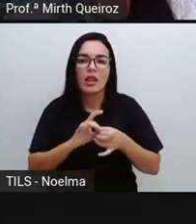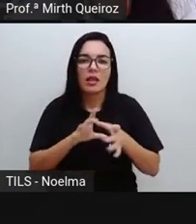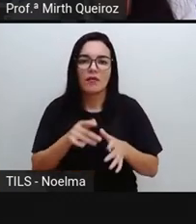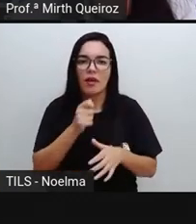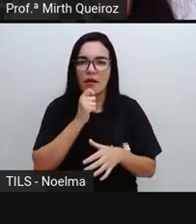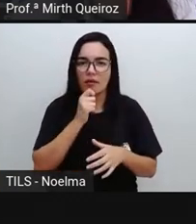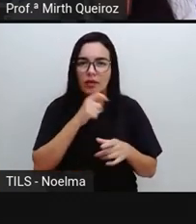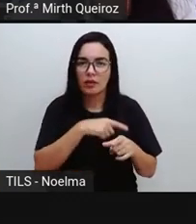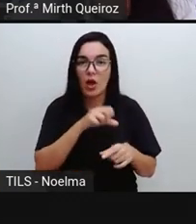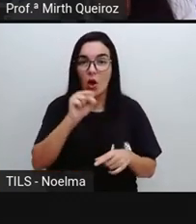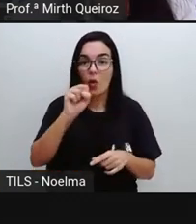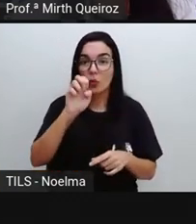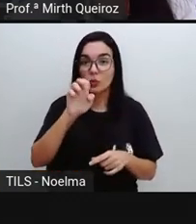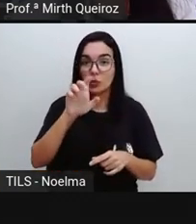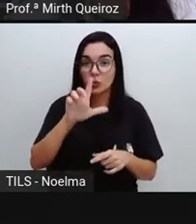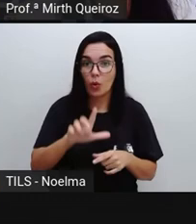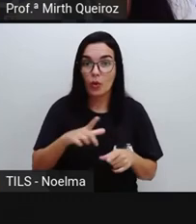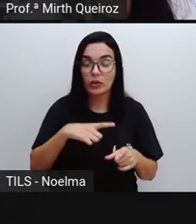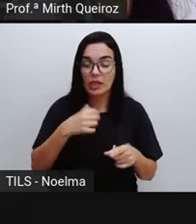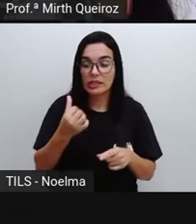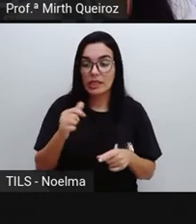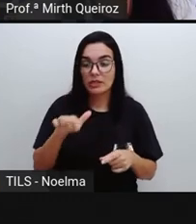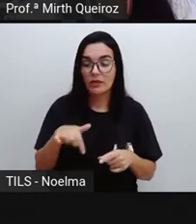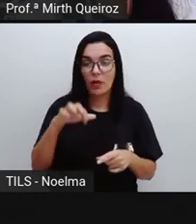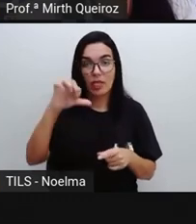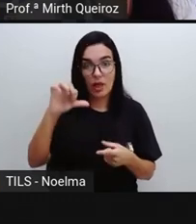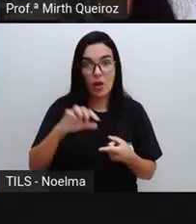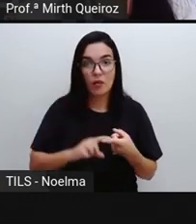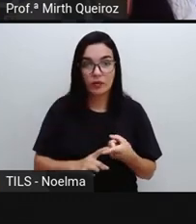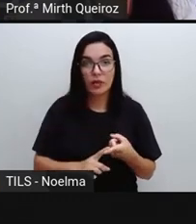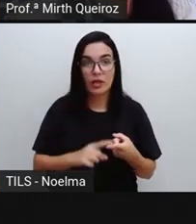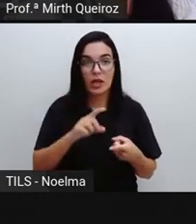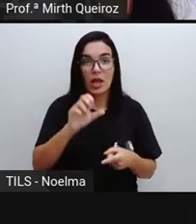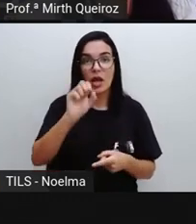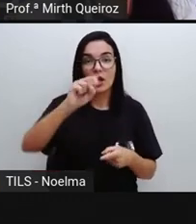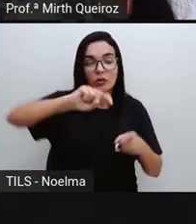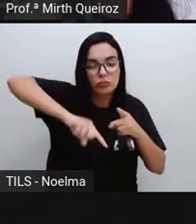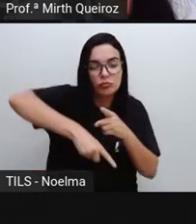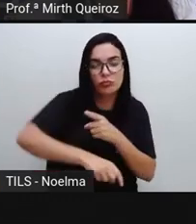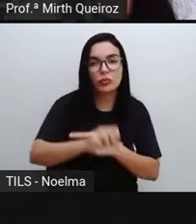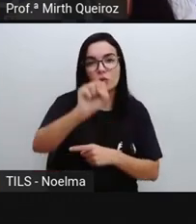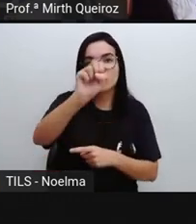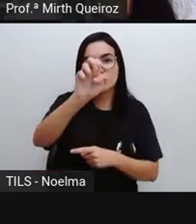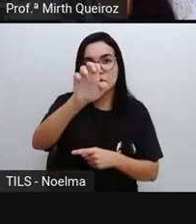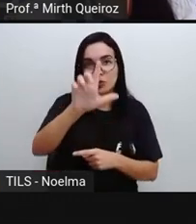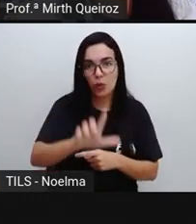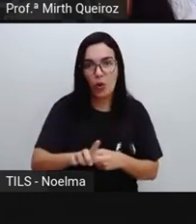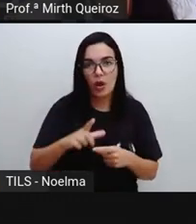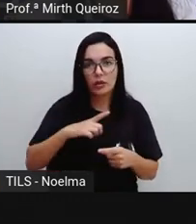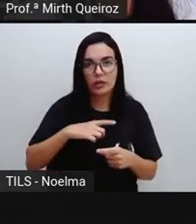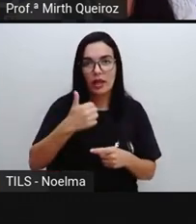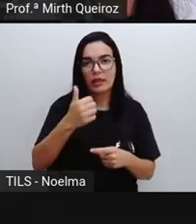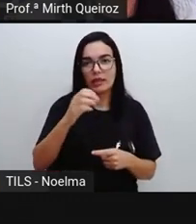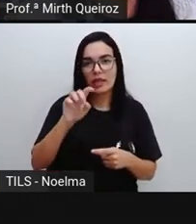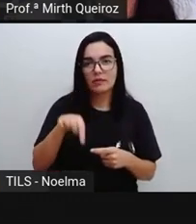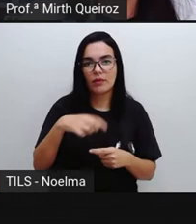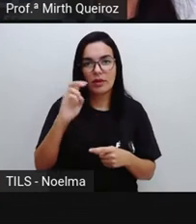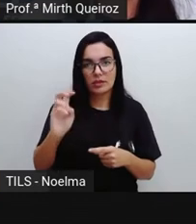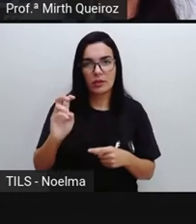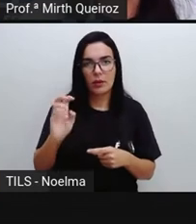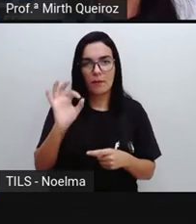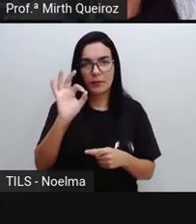Então, nós temos aí no sul ainda 6,9%. Nós temos aqui no extremo sul 10,5%.